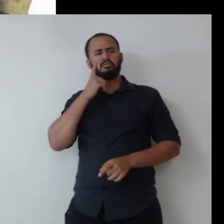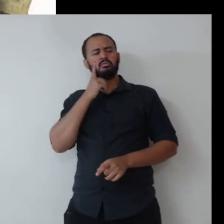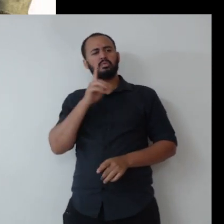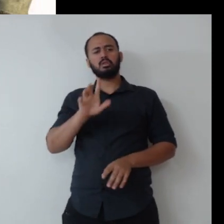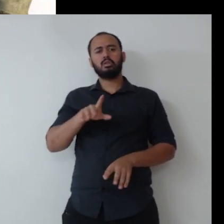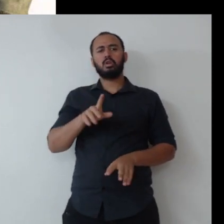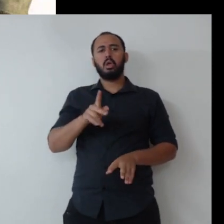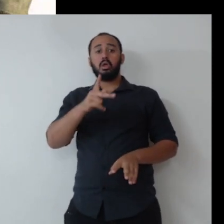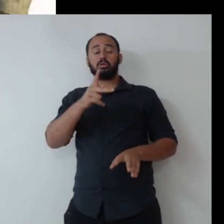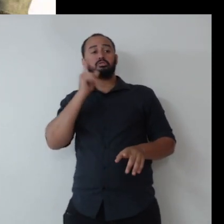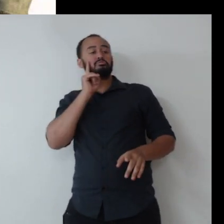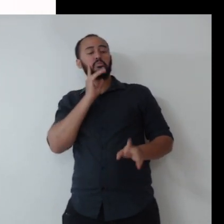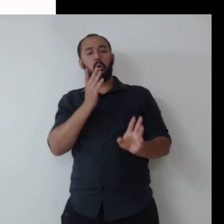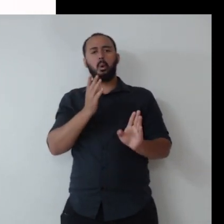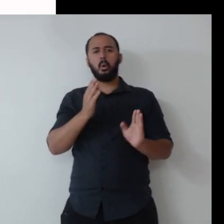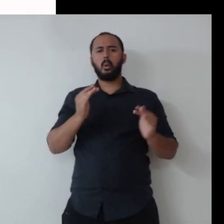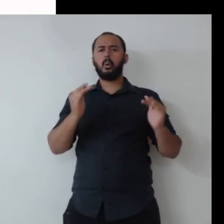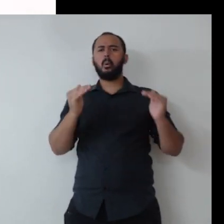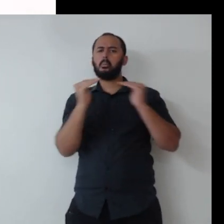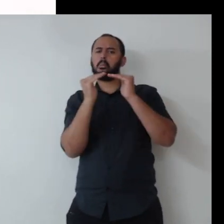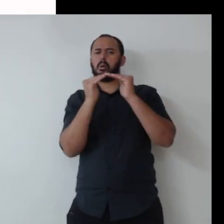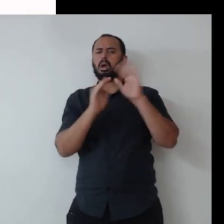o ESG é muito mais amplo ainda.